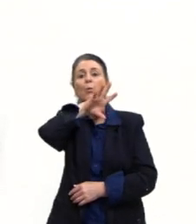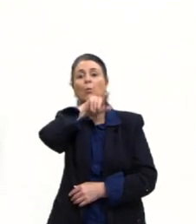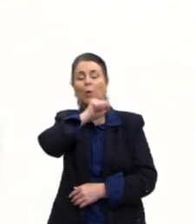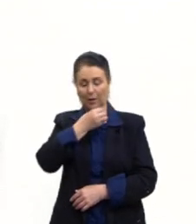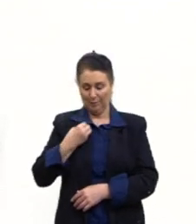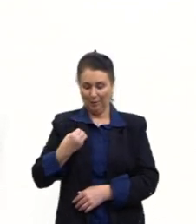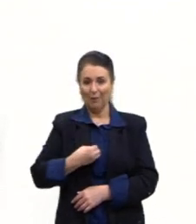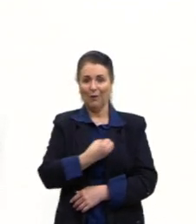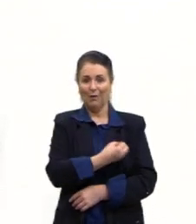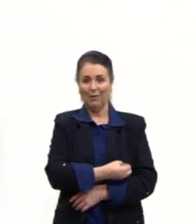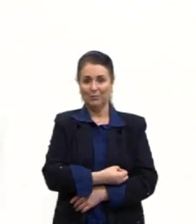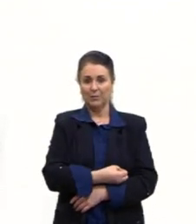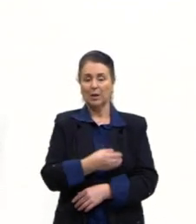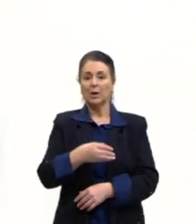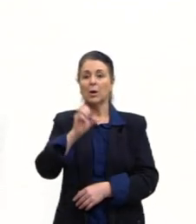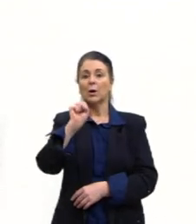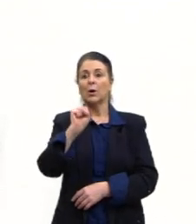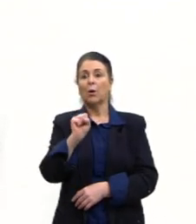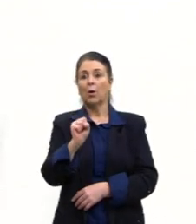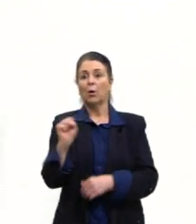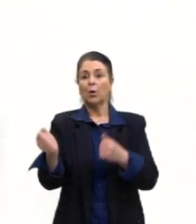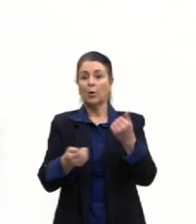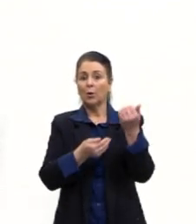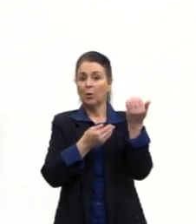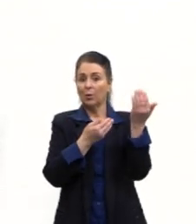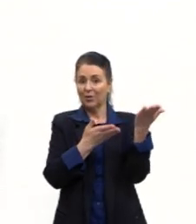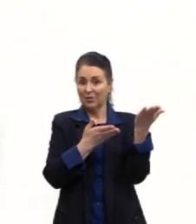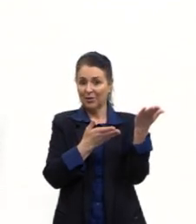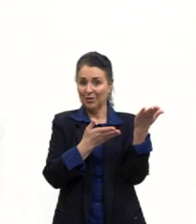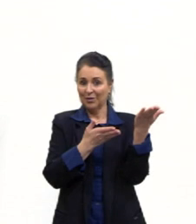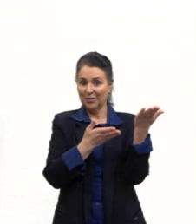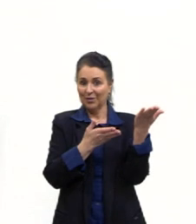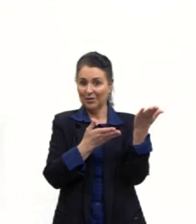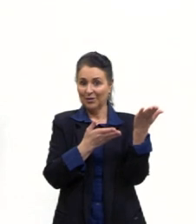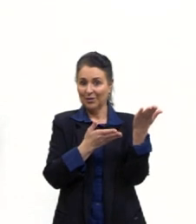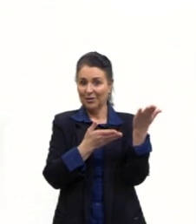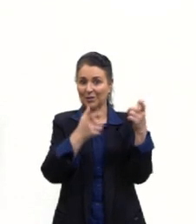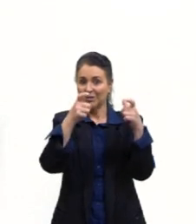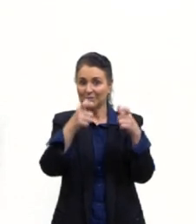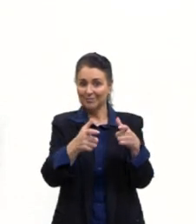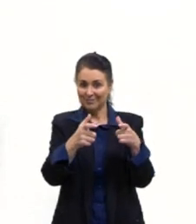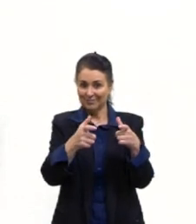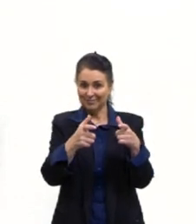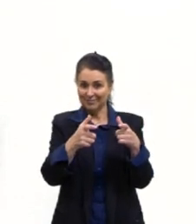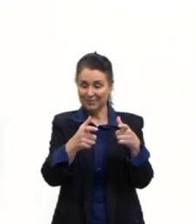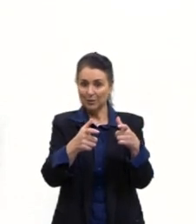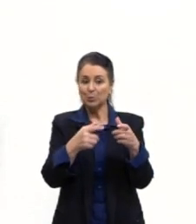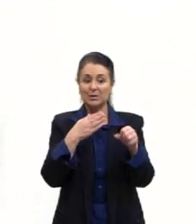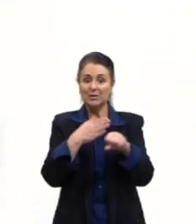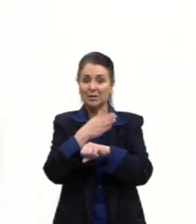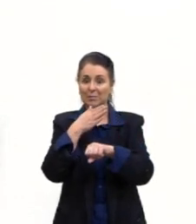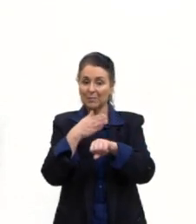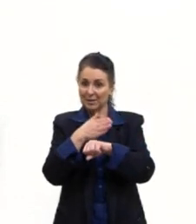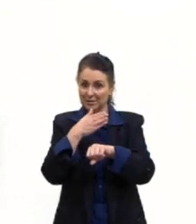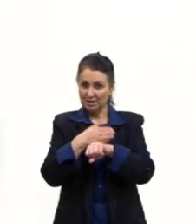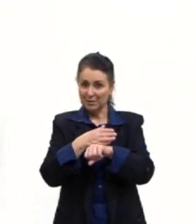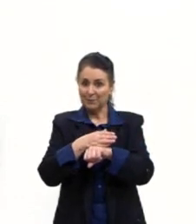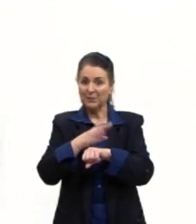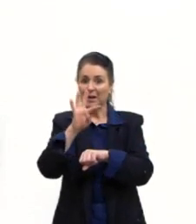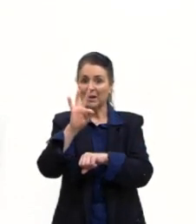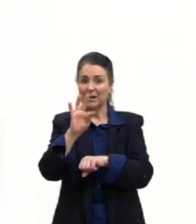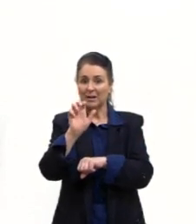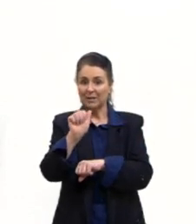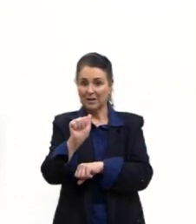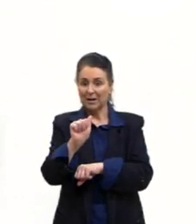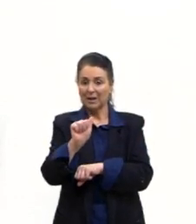principalmente Singapura, Hong Kong, Coreia do Sul e Taiwan, tá? Esses são os grandes tigres asiáticos. E Taiwan, né?